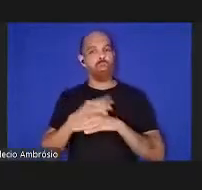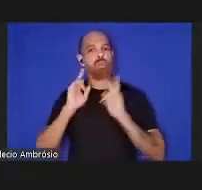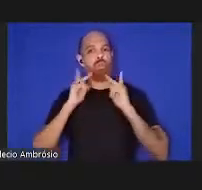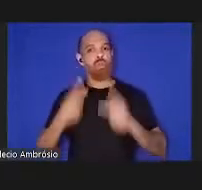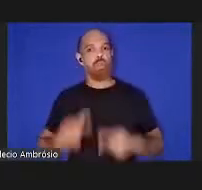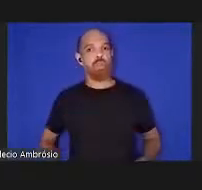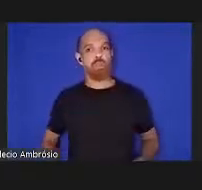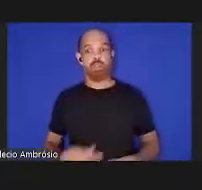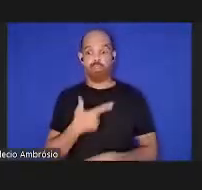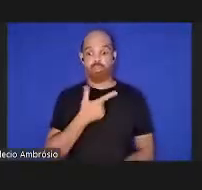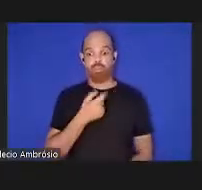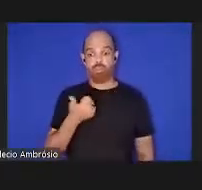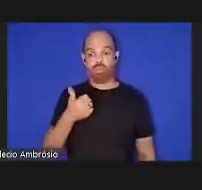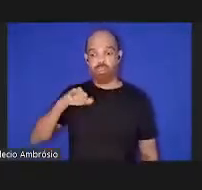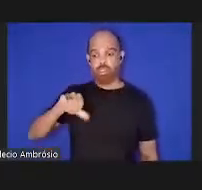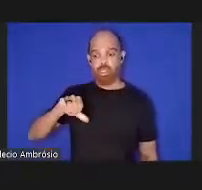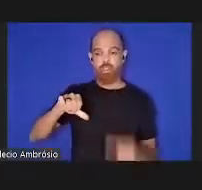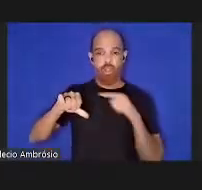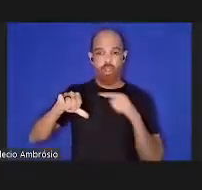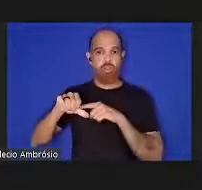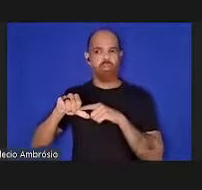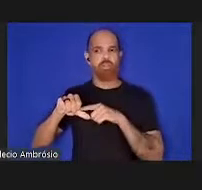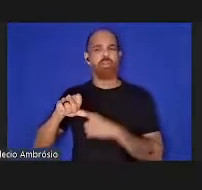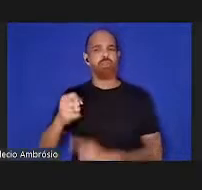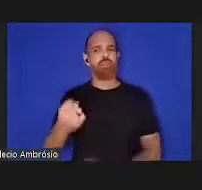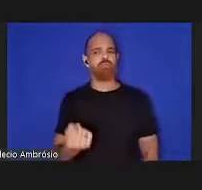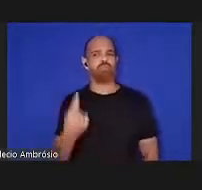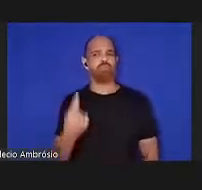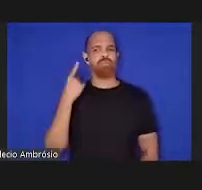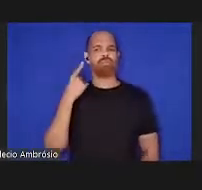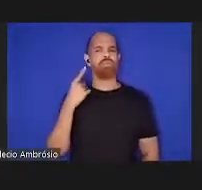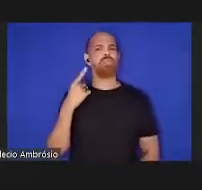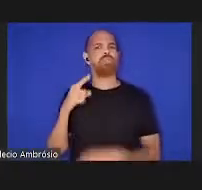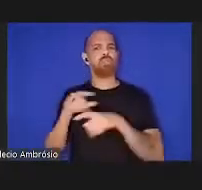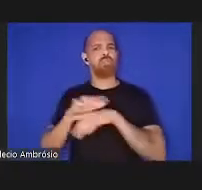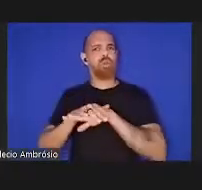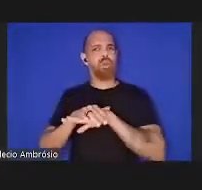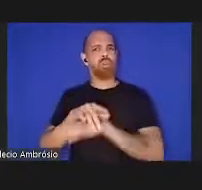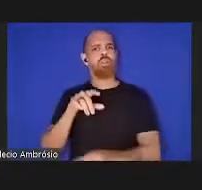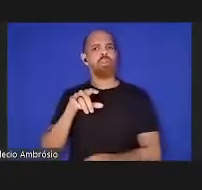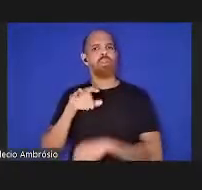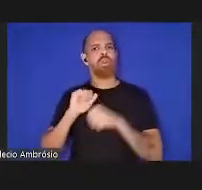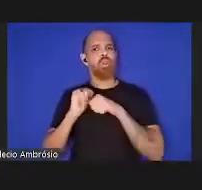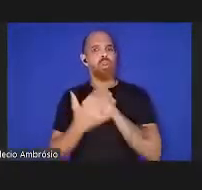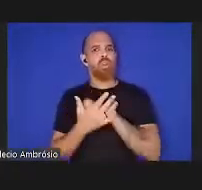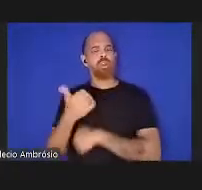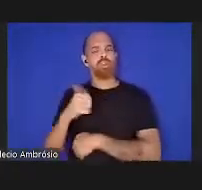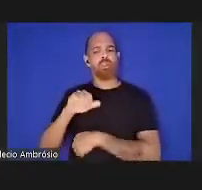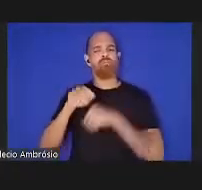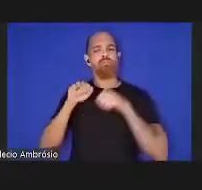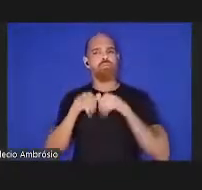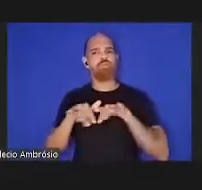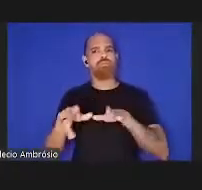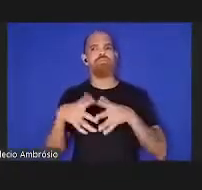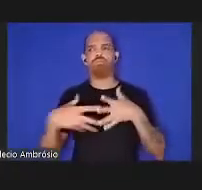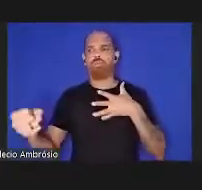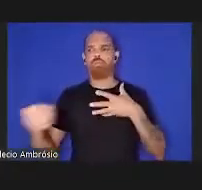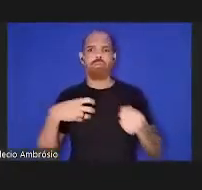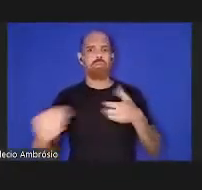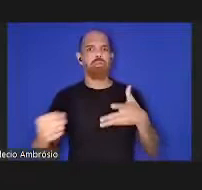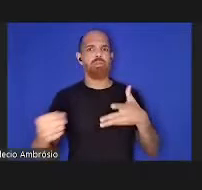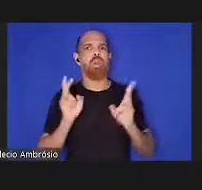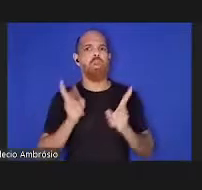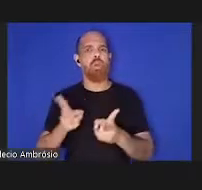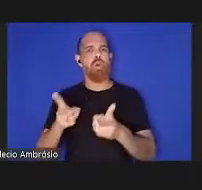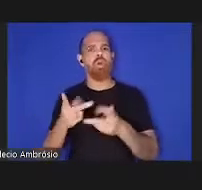2019 uma doença X a covid-19 continua a desvastar as populações e economias humanas isso foi